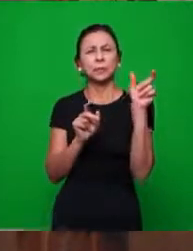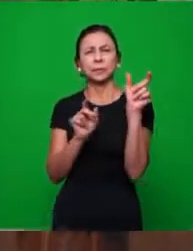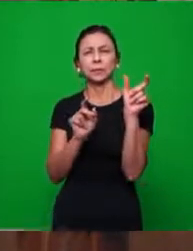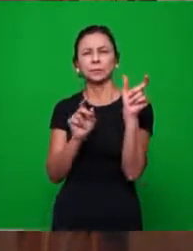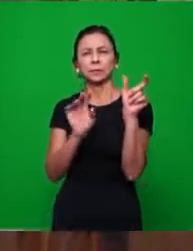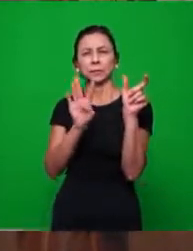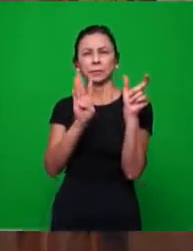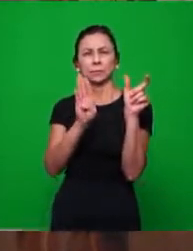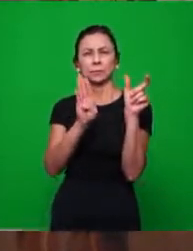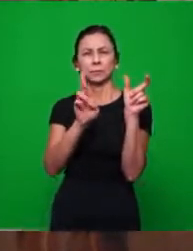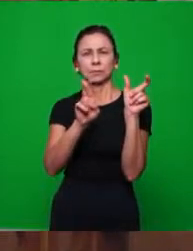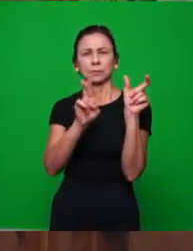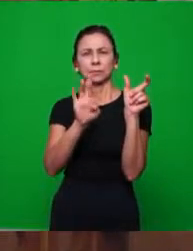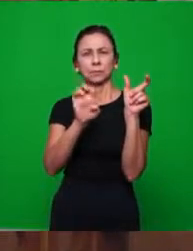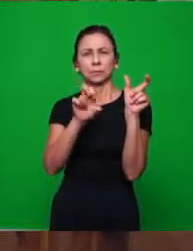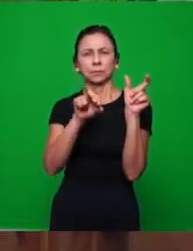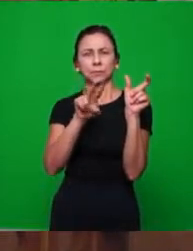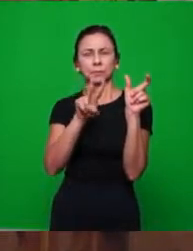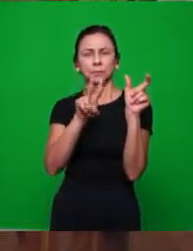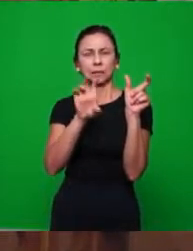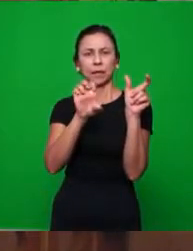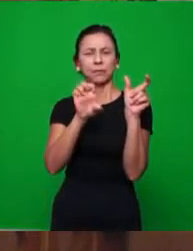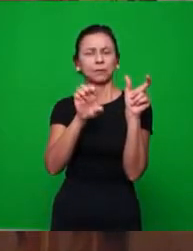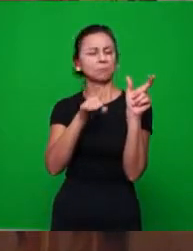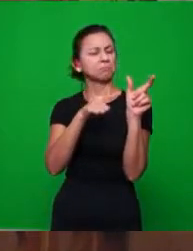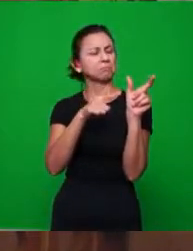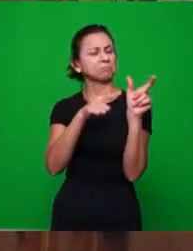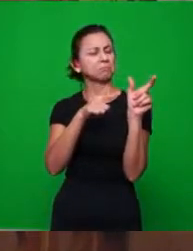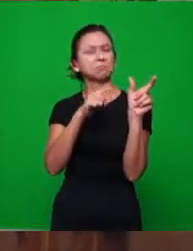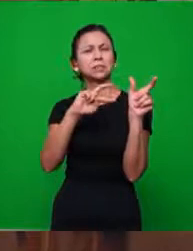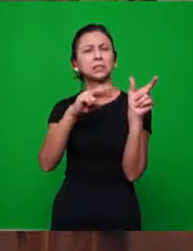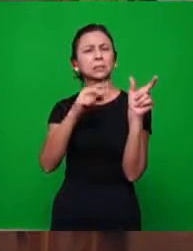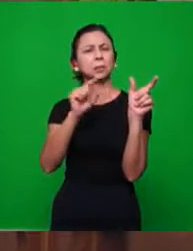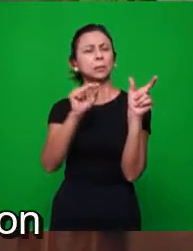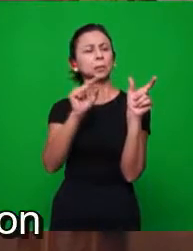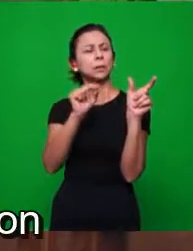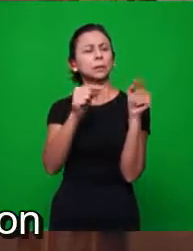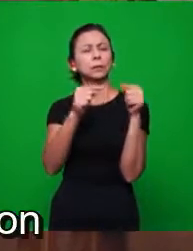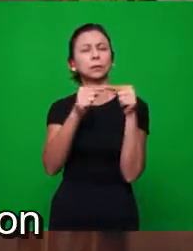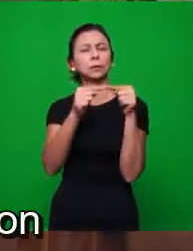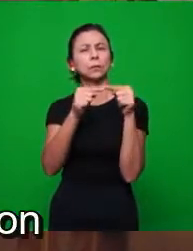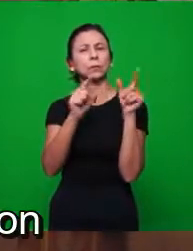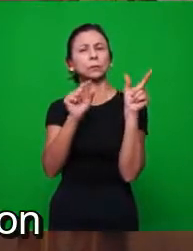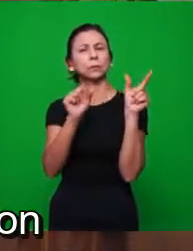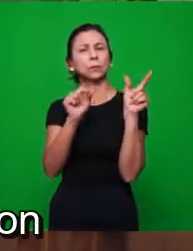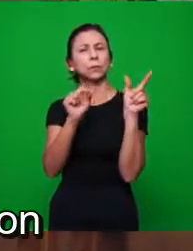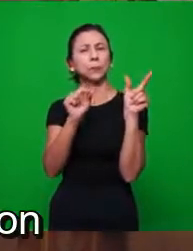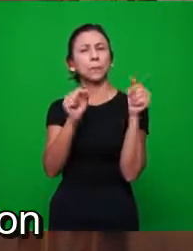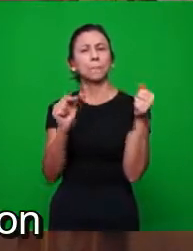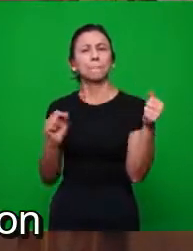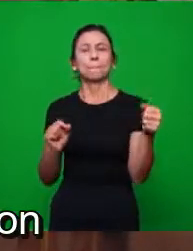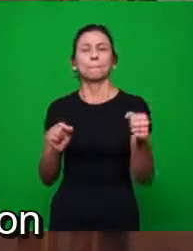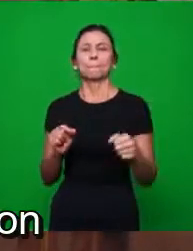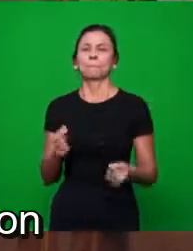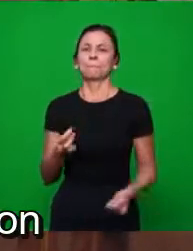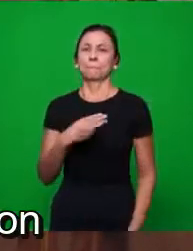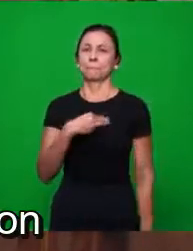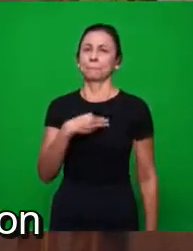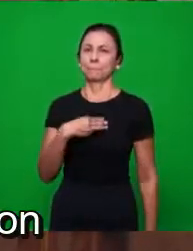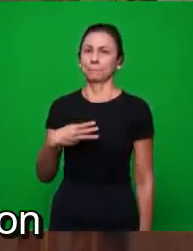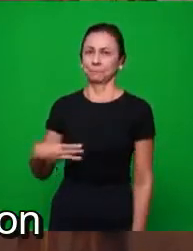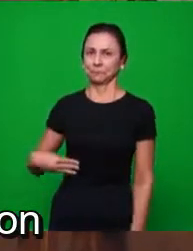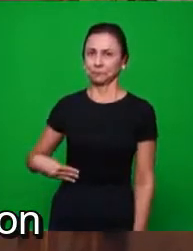ela tem um significado. A palavra breve está relacionada com o Messias. Então, o